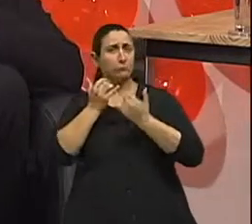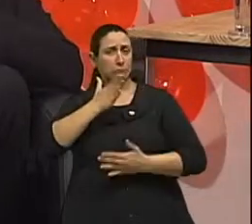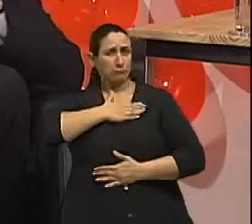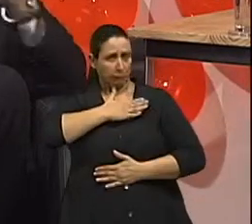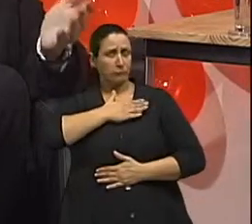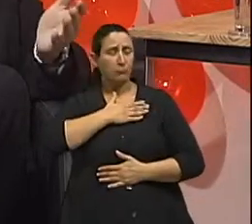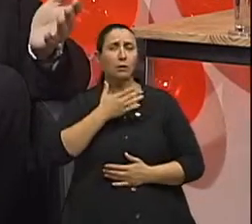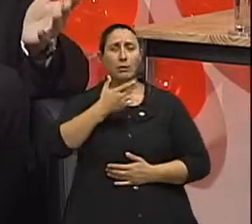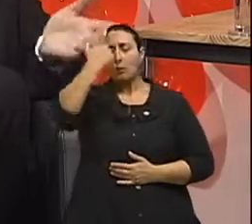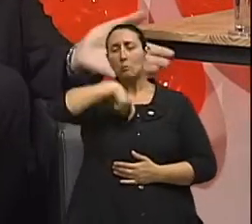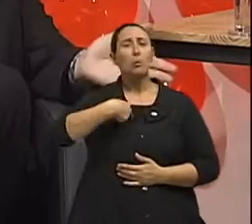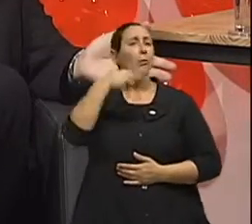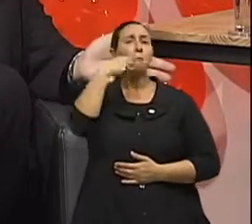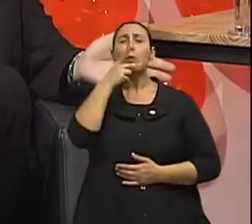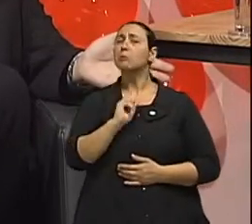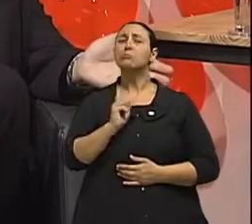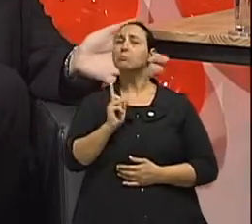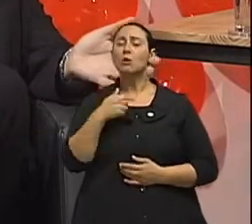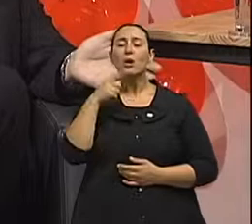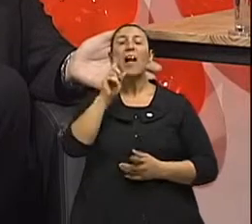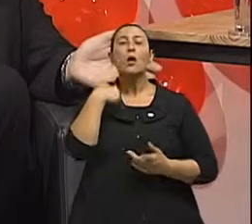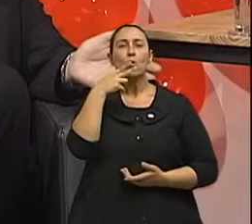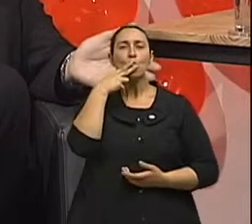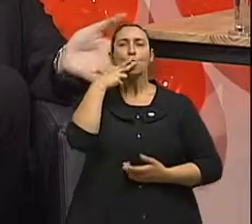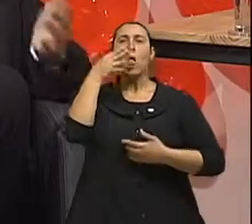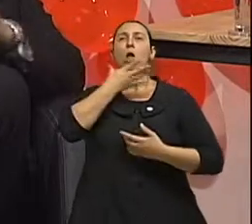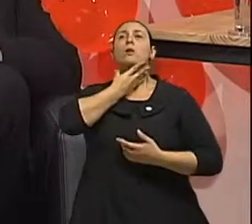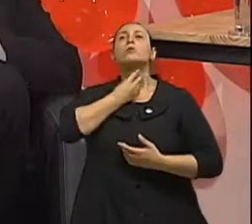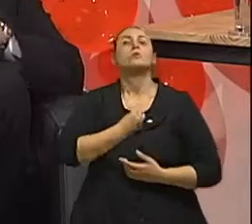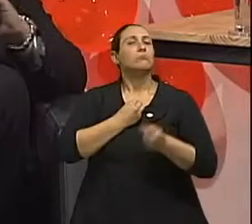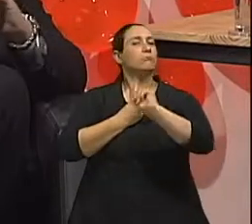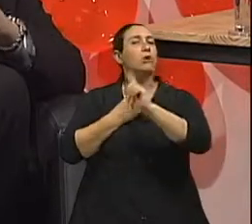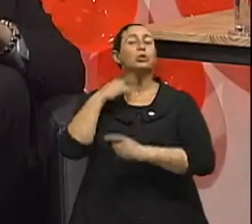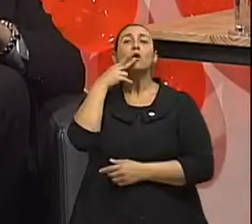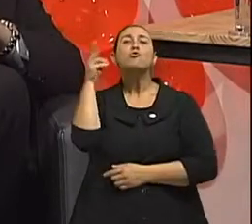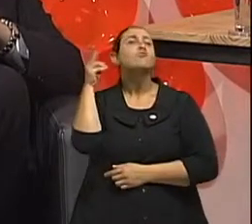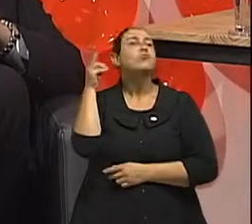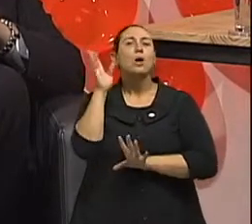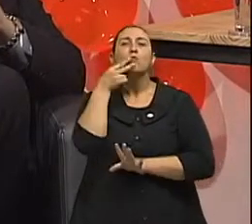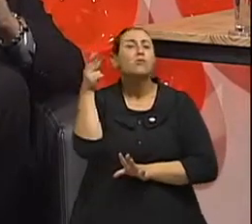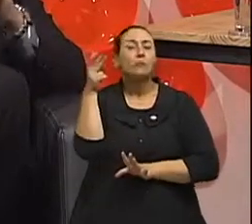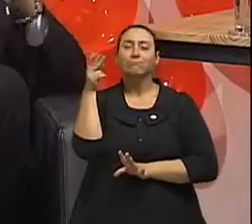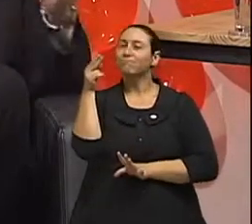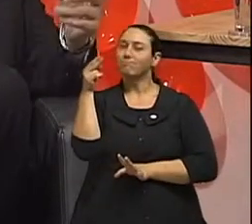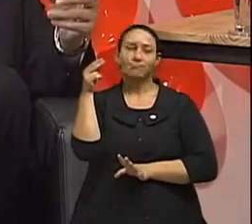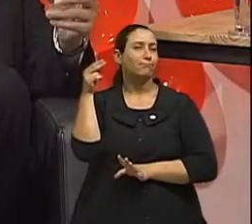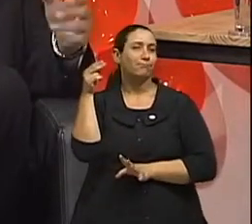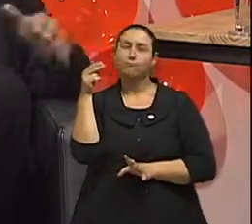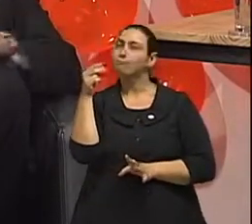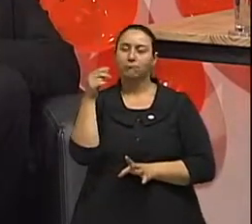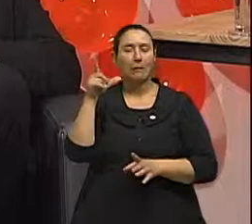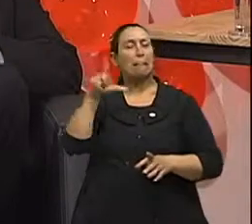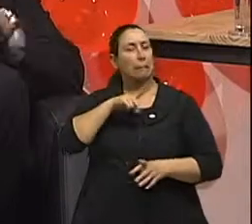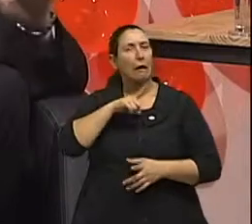protege absolutamente ninguém. Talvez só a consciência de quem está fumando. Mas ela não reduz risco de câncer. Ah, mas eu uso com